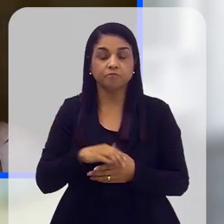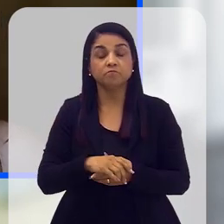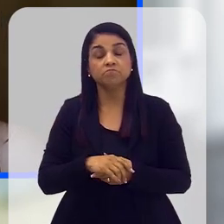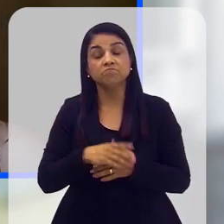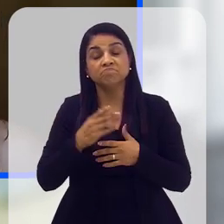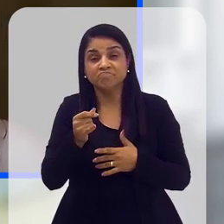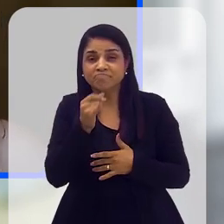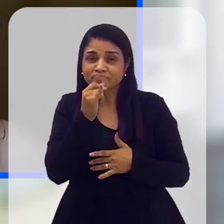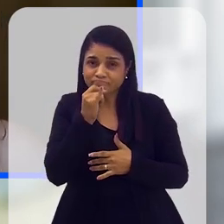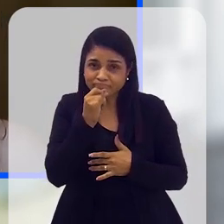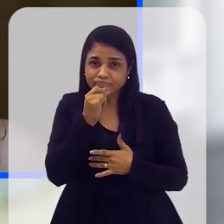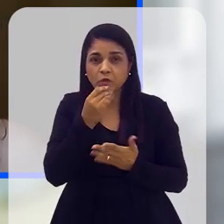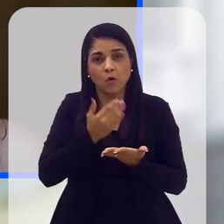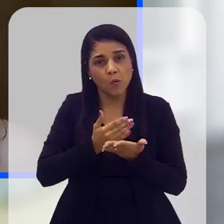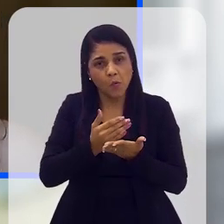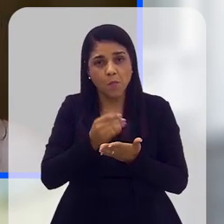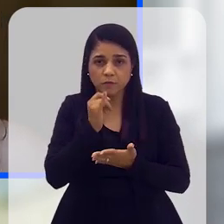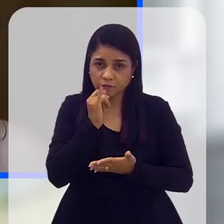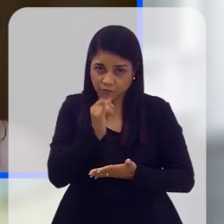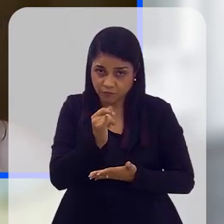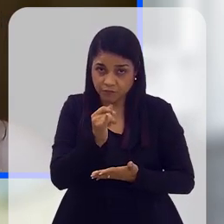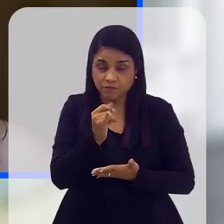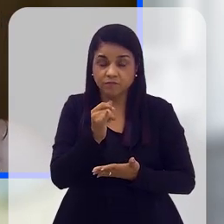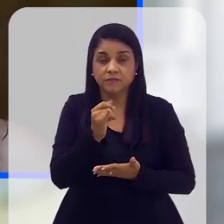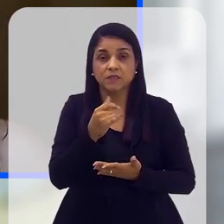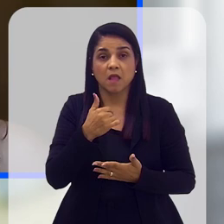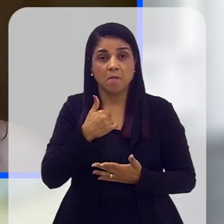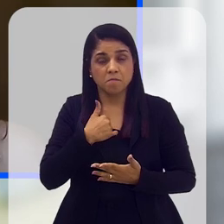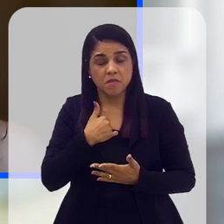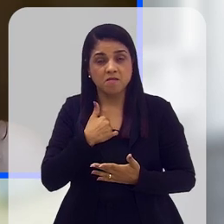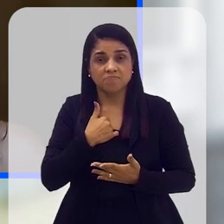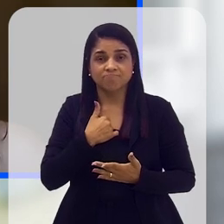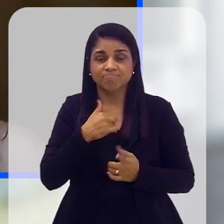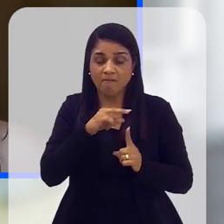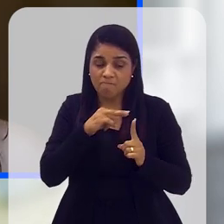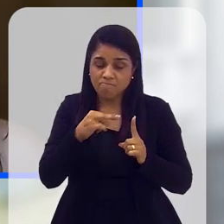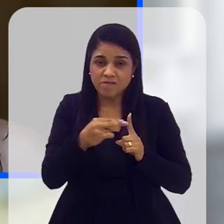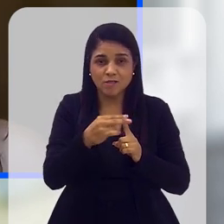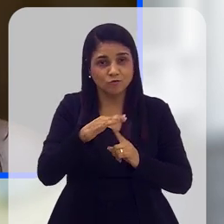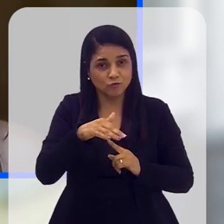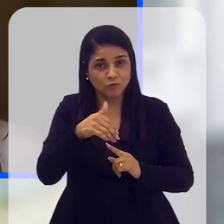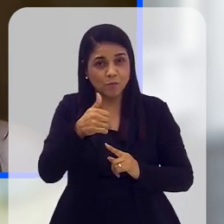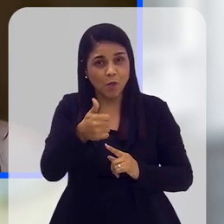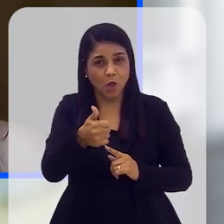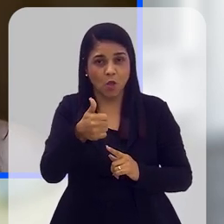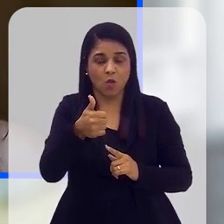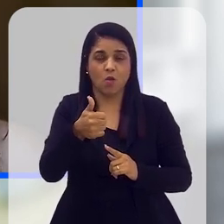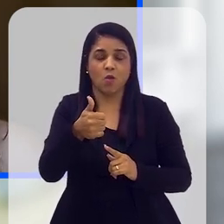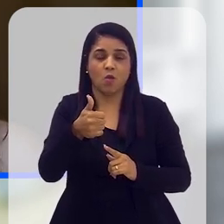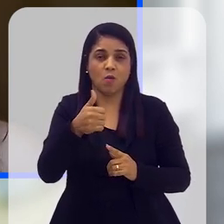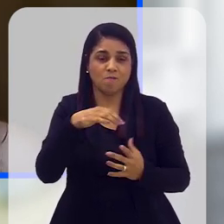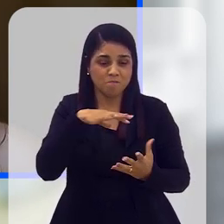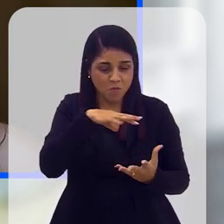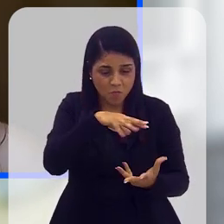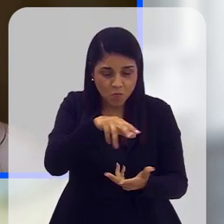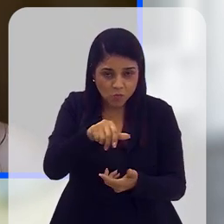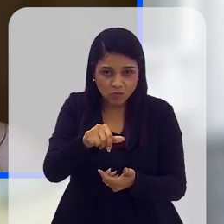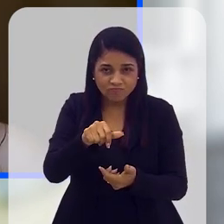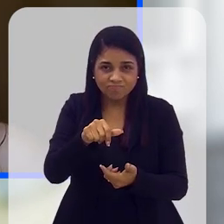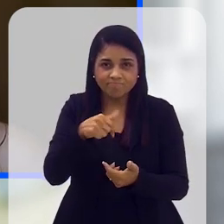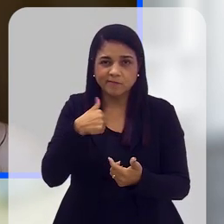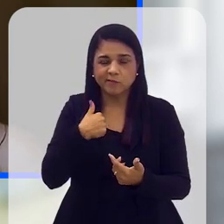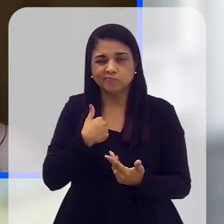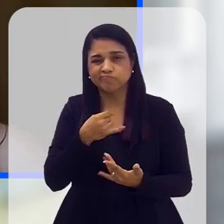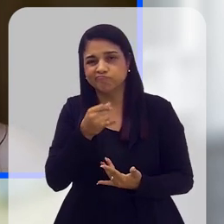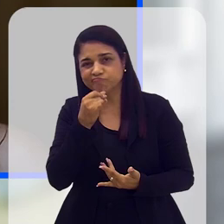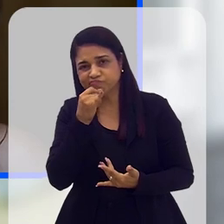Mas, infelizmente, como eu disse no início, talvez as minhas expectativas de melhor, assim, meu mundo poliana tenha desabado